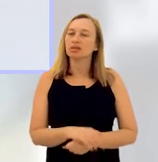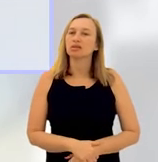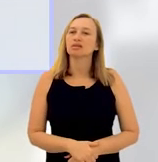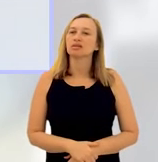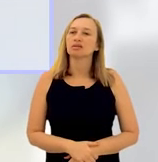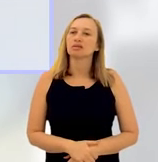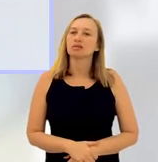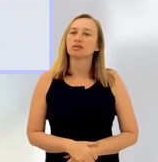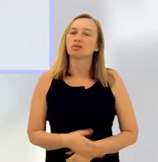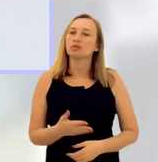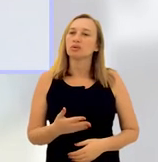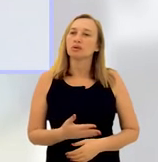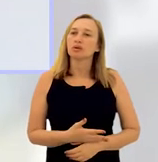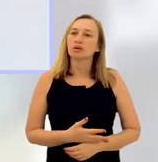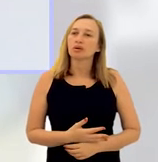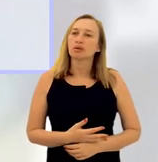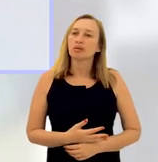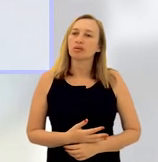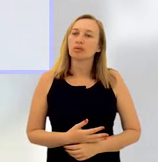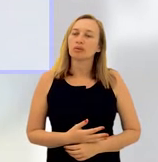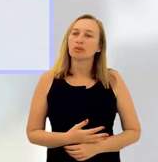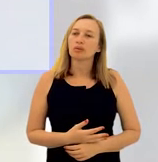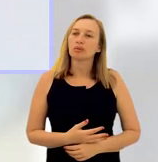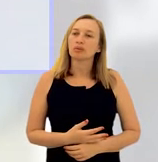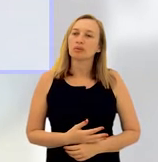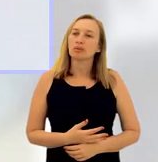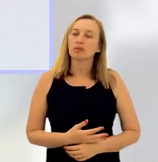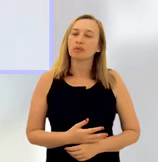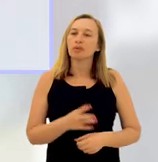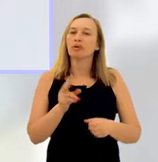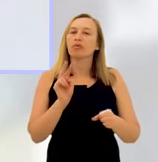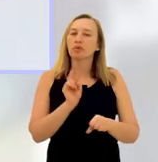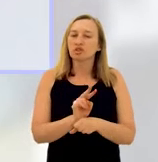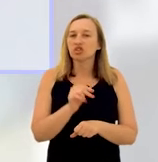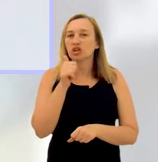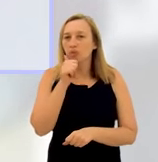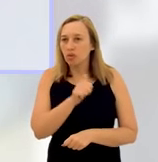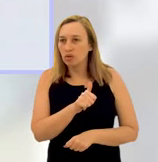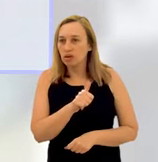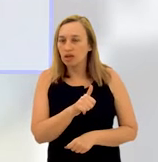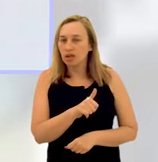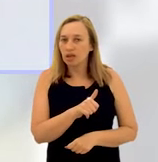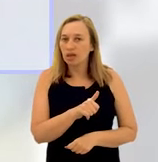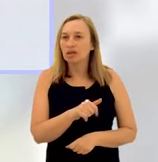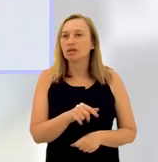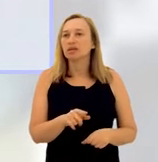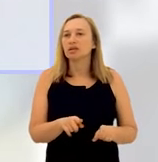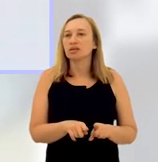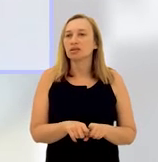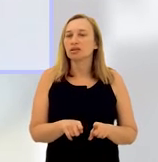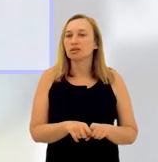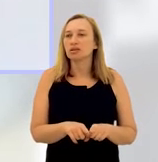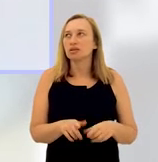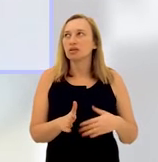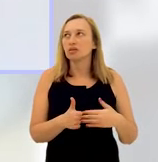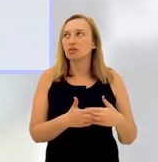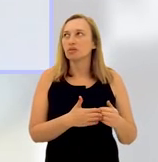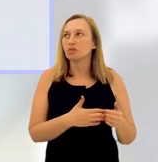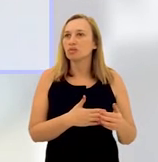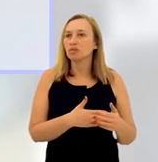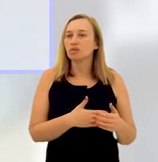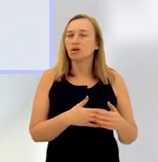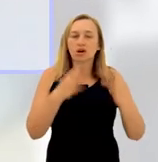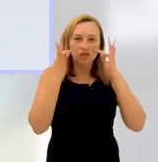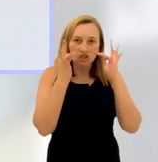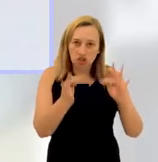propiciar o que a mulher não só seja protegida, mas que porventura algumas